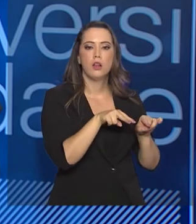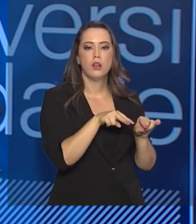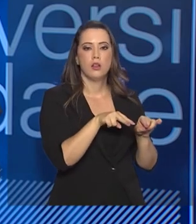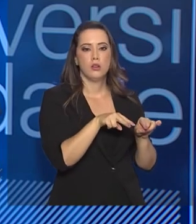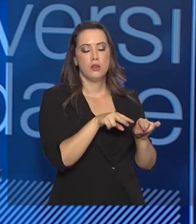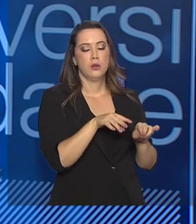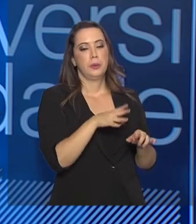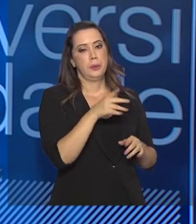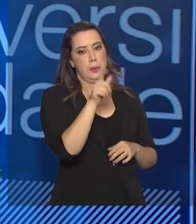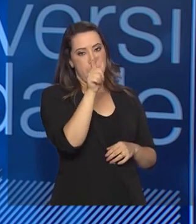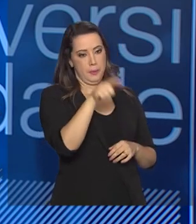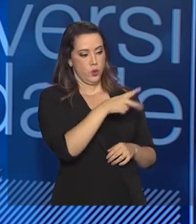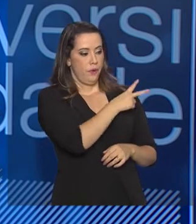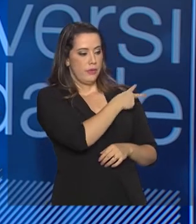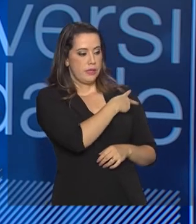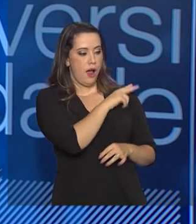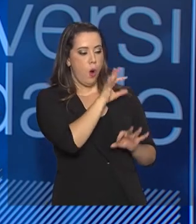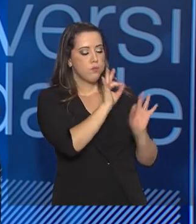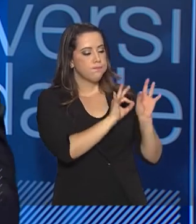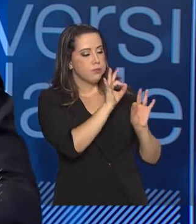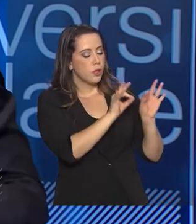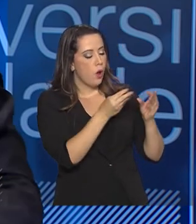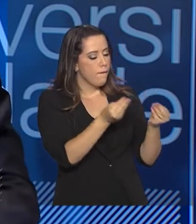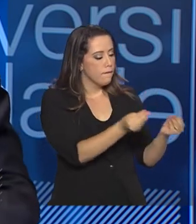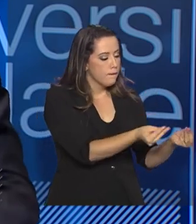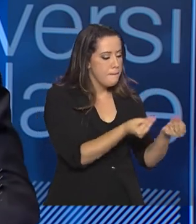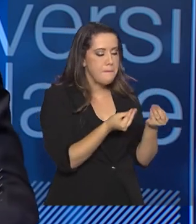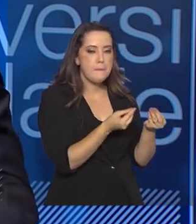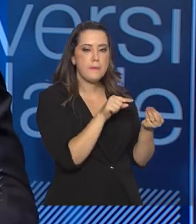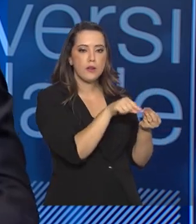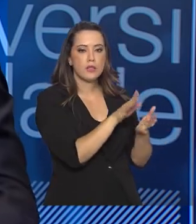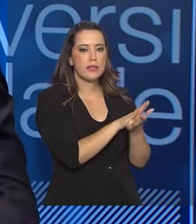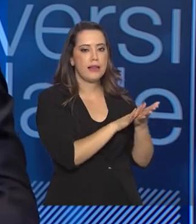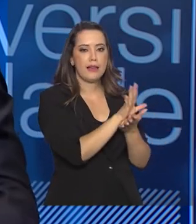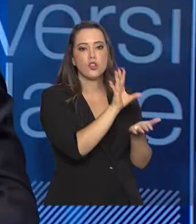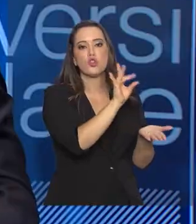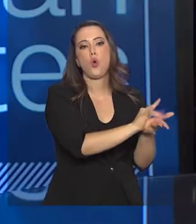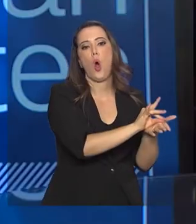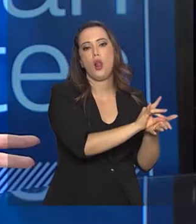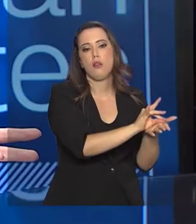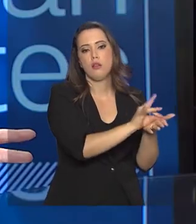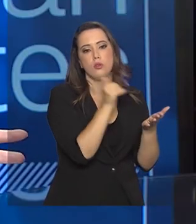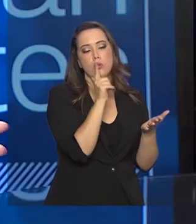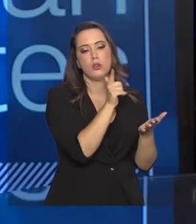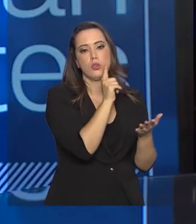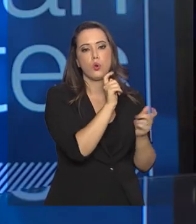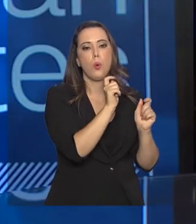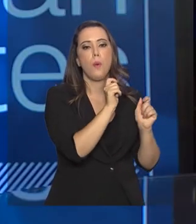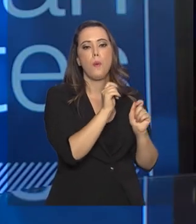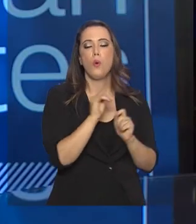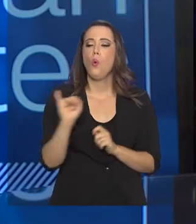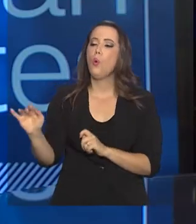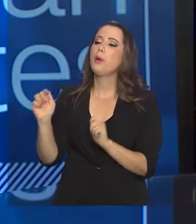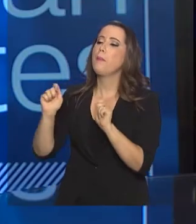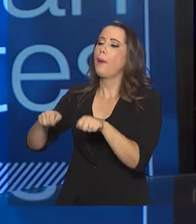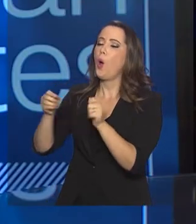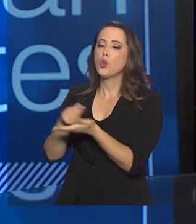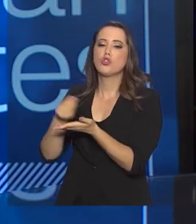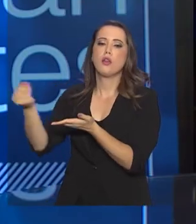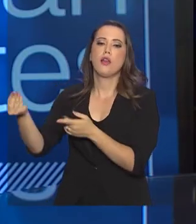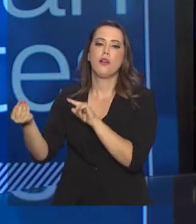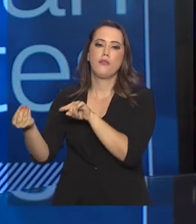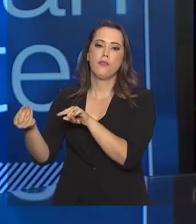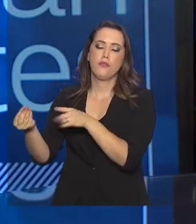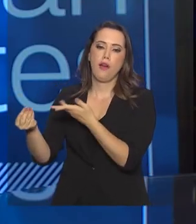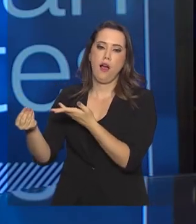manuseados pelo fiscal de prova para garantir que ali dentro não tenha nenhum tipo de cola, vamos chamar assim. E o que pode levar e o que não pode levar a uma